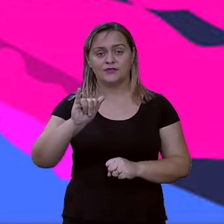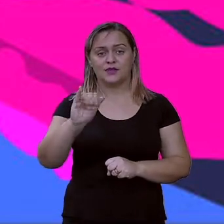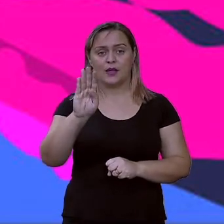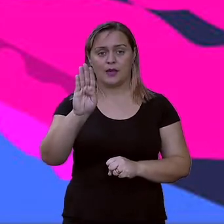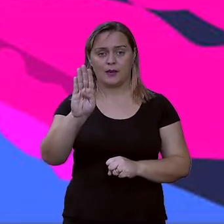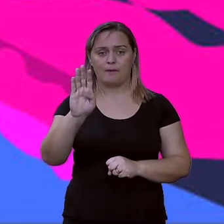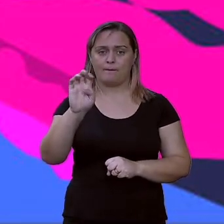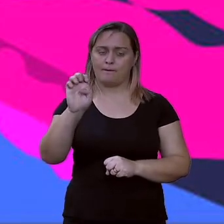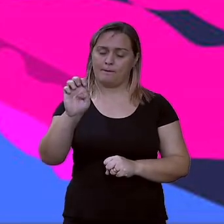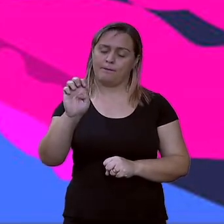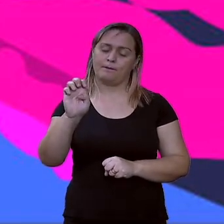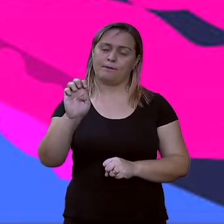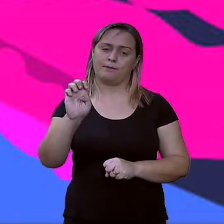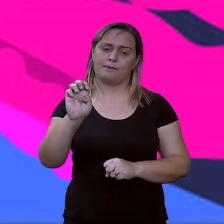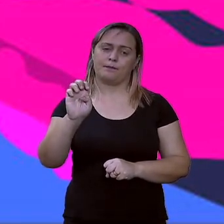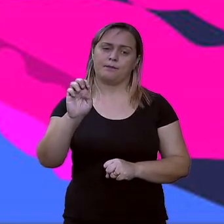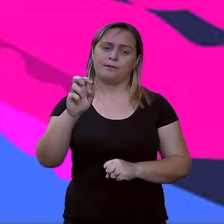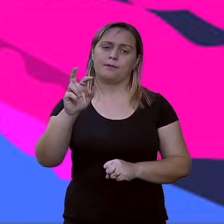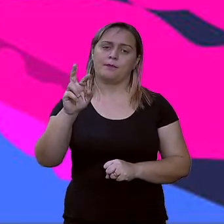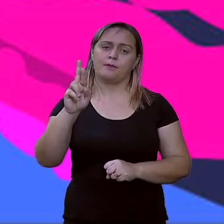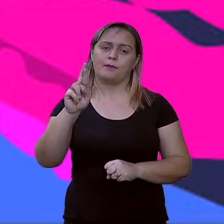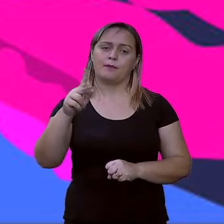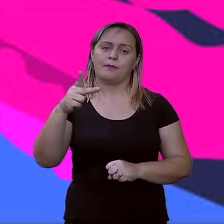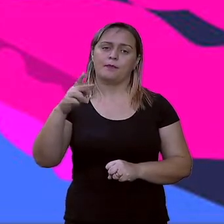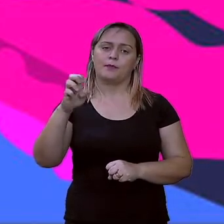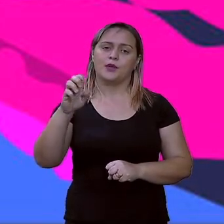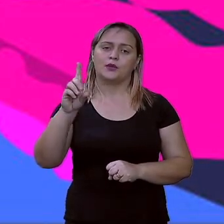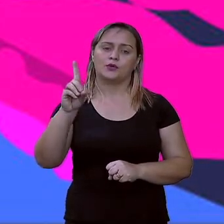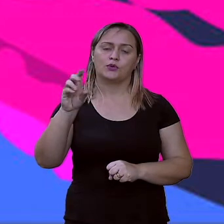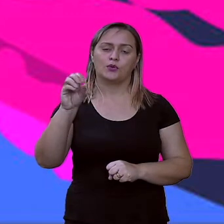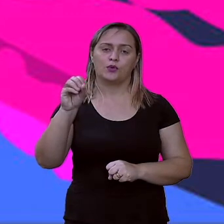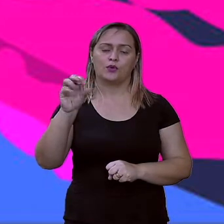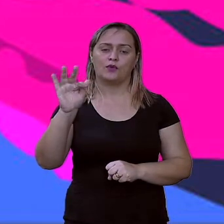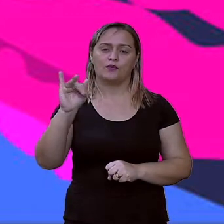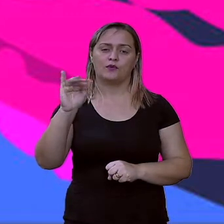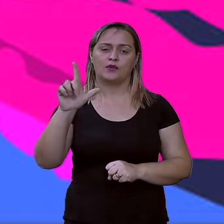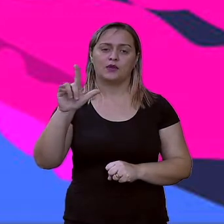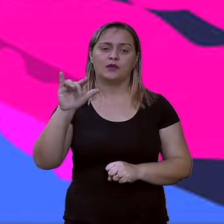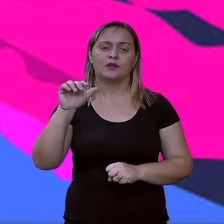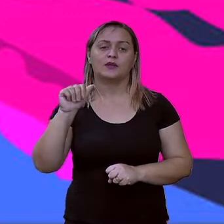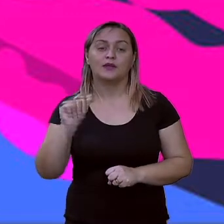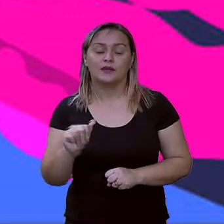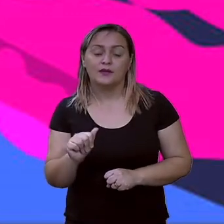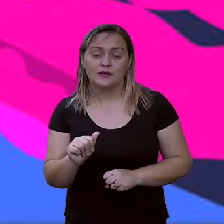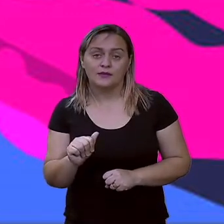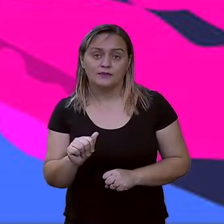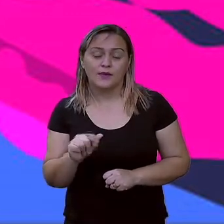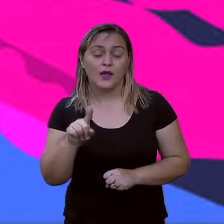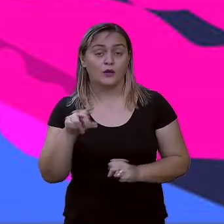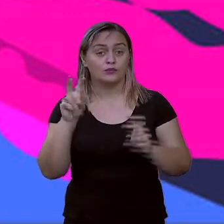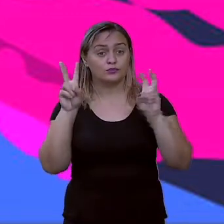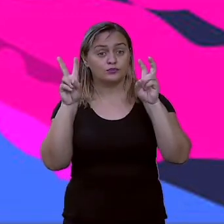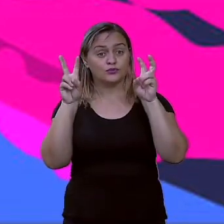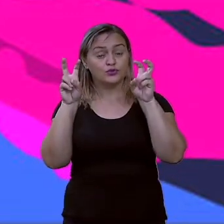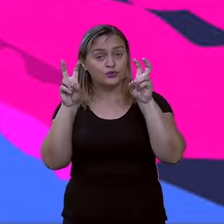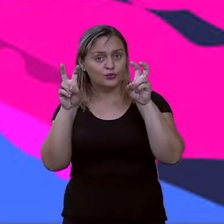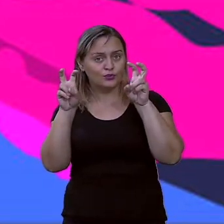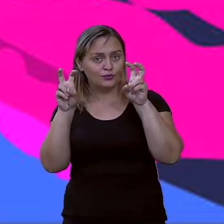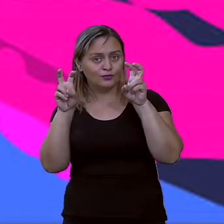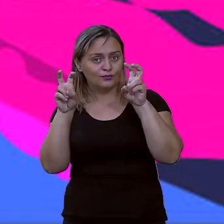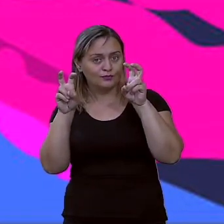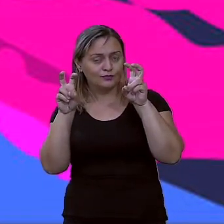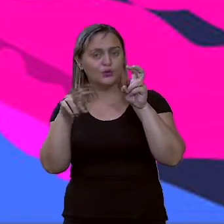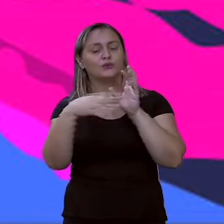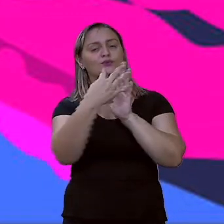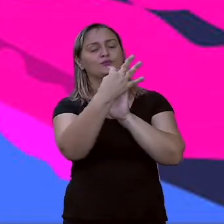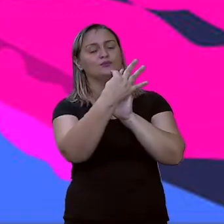cyberpedofilia. E é um tema o quê? Um título? Tema não. Então, Patrícia, presta atenção no você está falando. Esse é um título